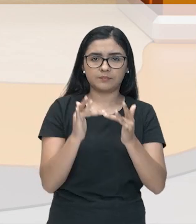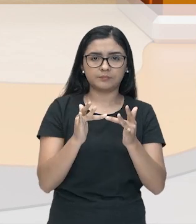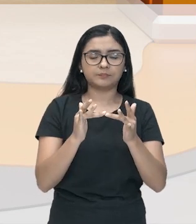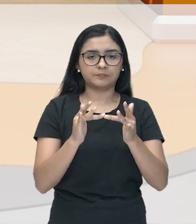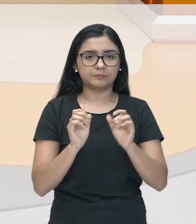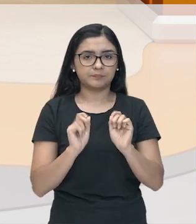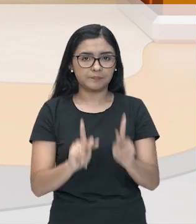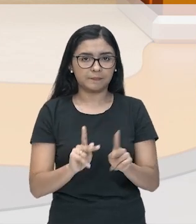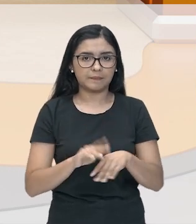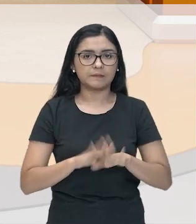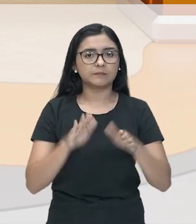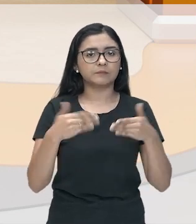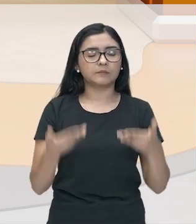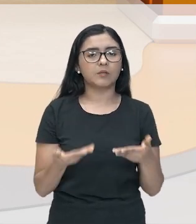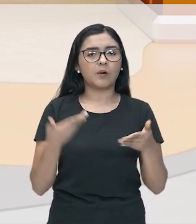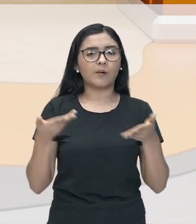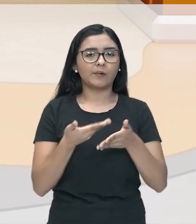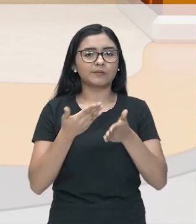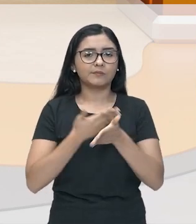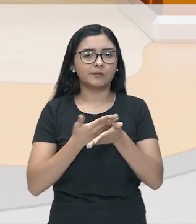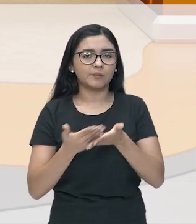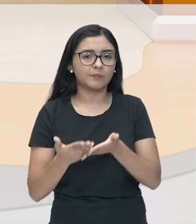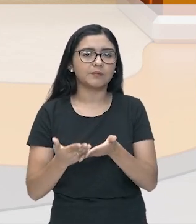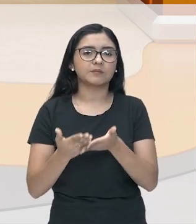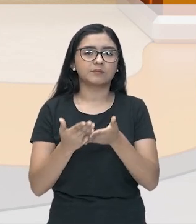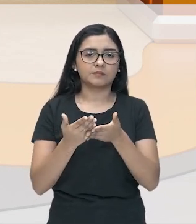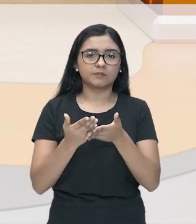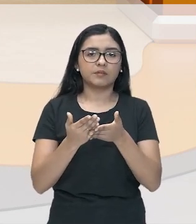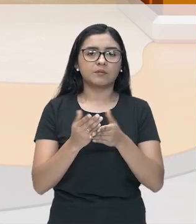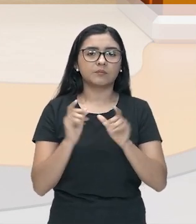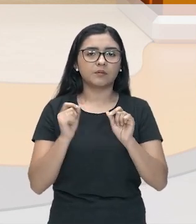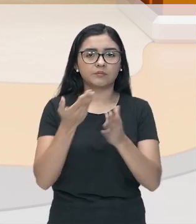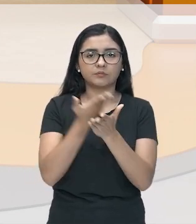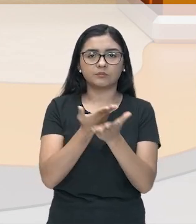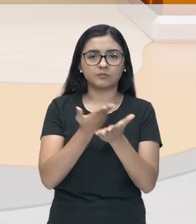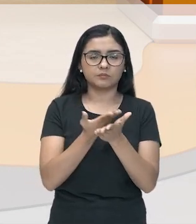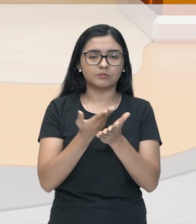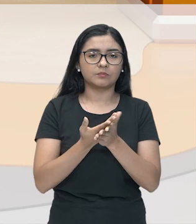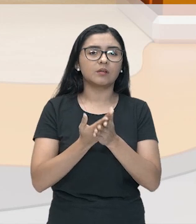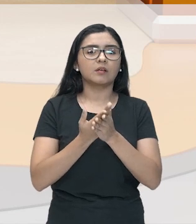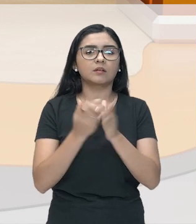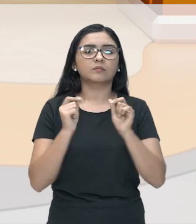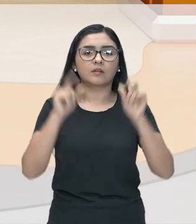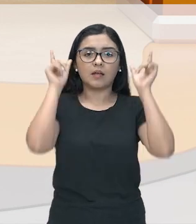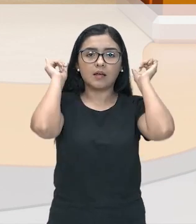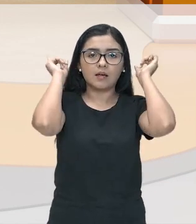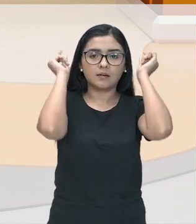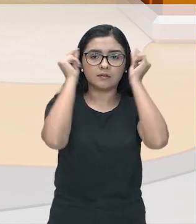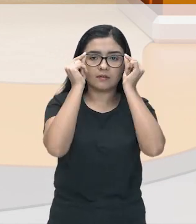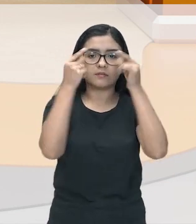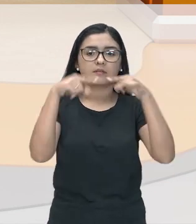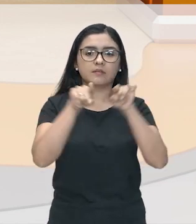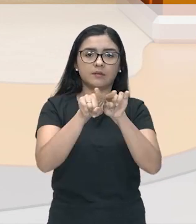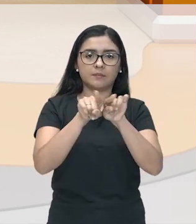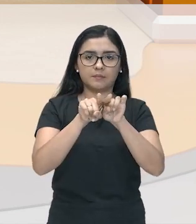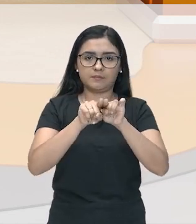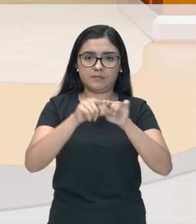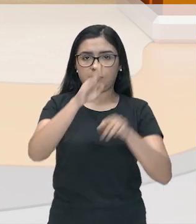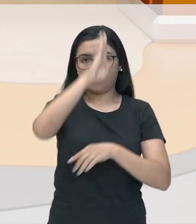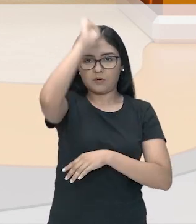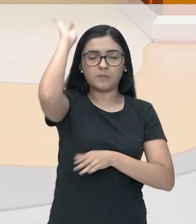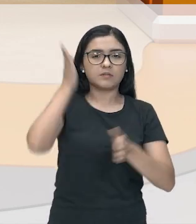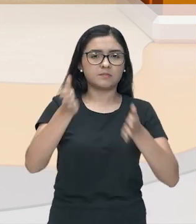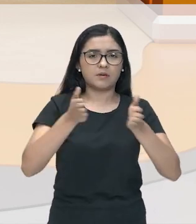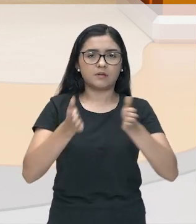Isso mesmo, a gente embarca aí, hoje a gente desembarca na Grécia e em Roma, falando ali desse período da